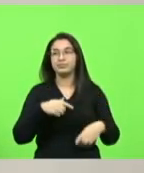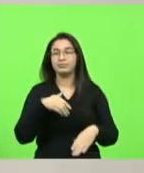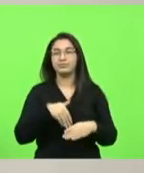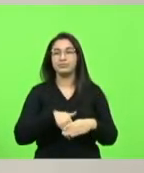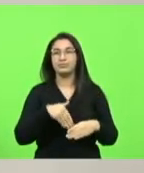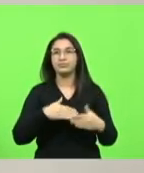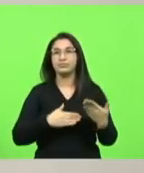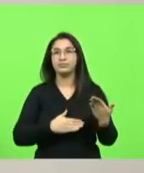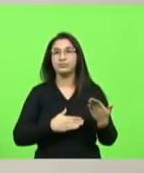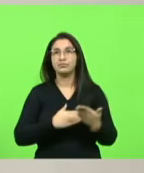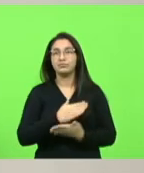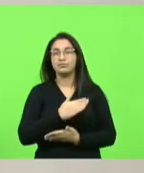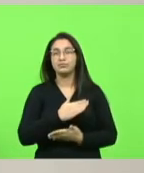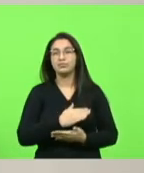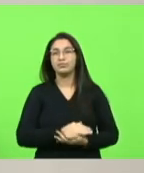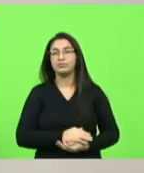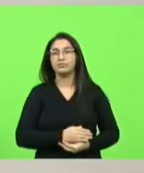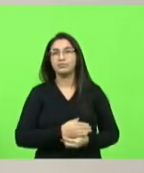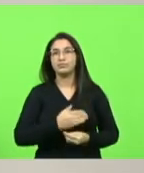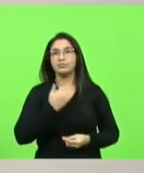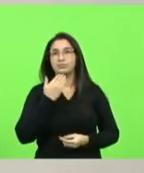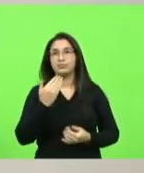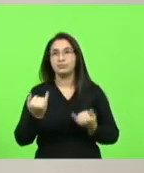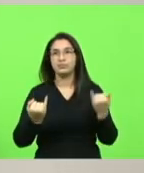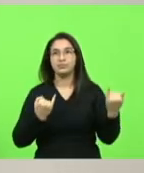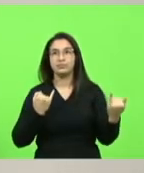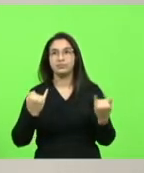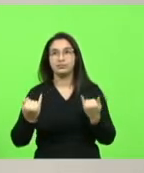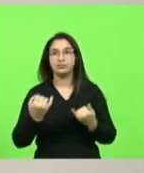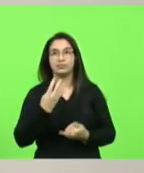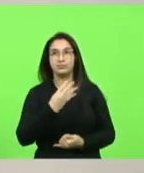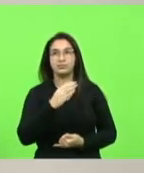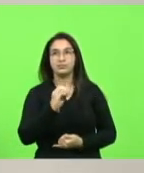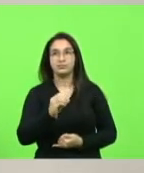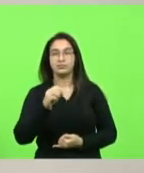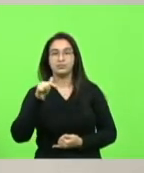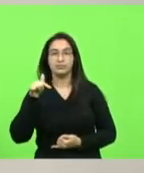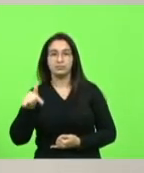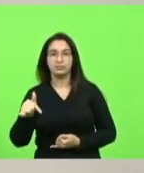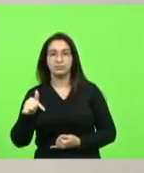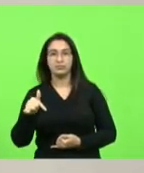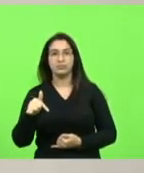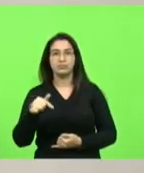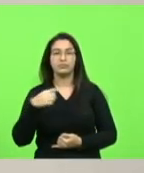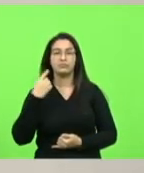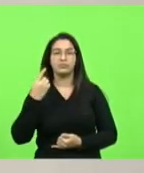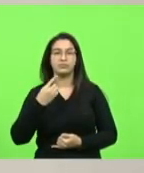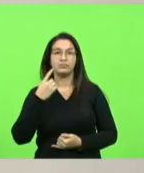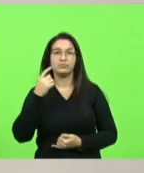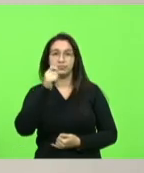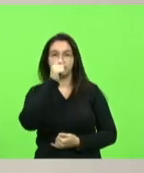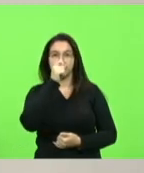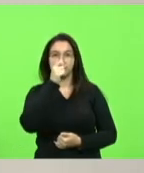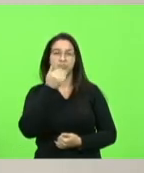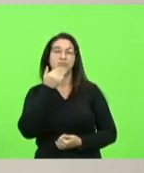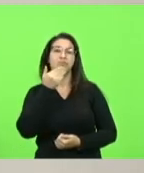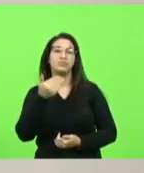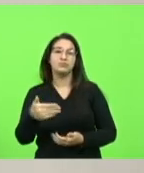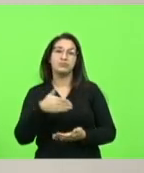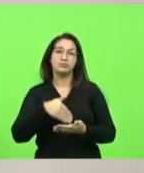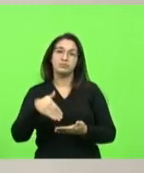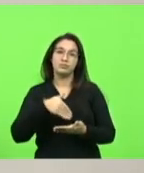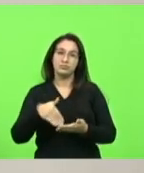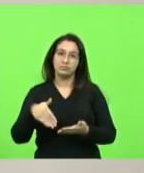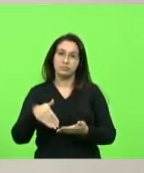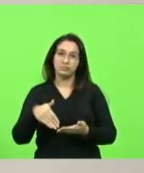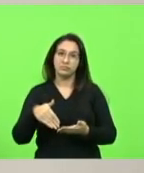aprovado pedido de informação 407 deputado João Amin solicitando ao secretário do estado da